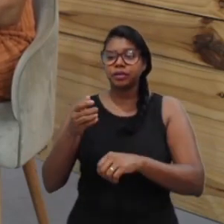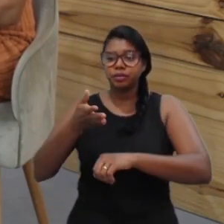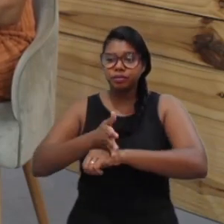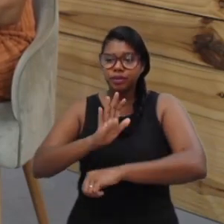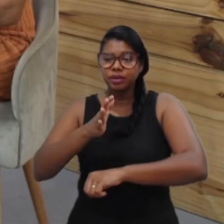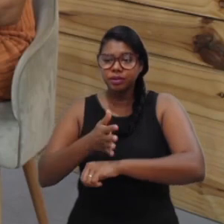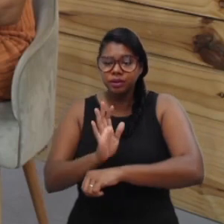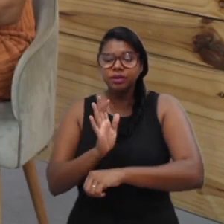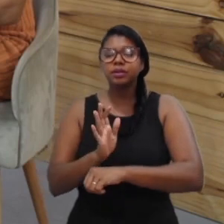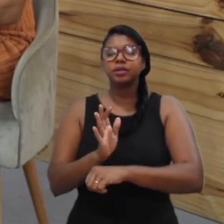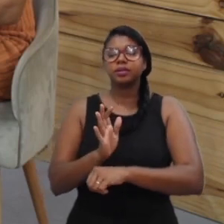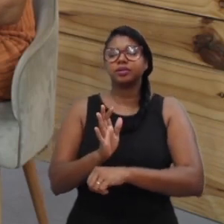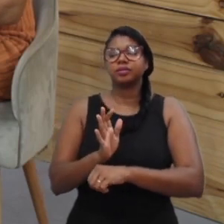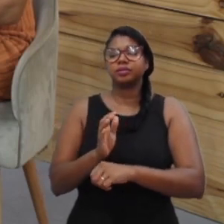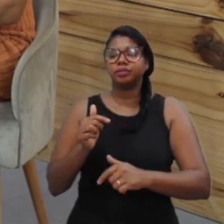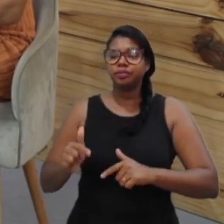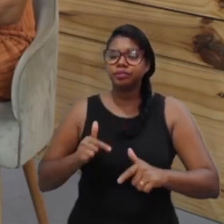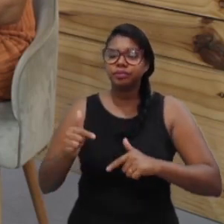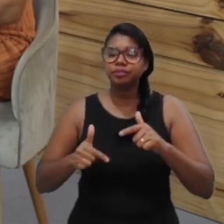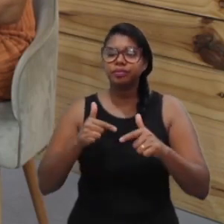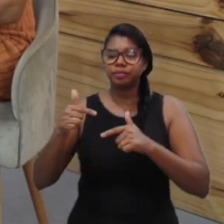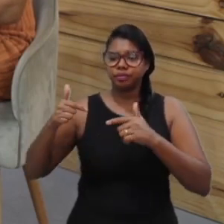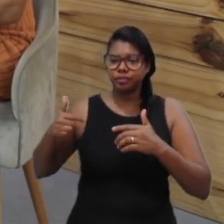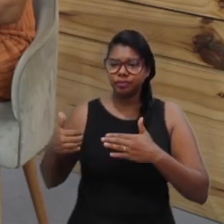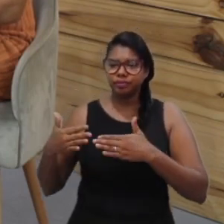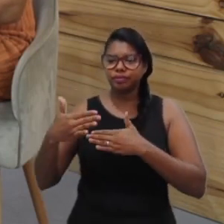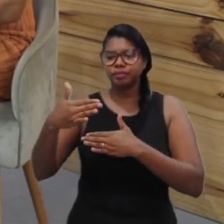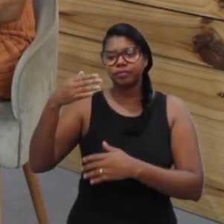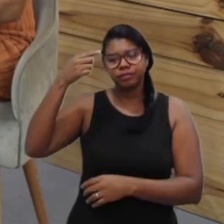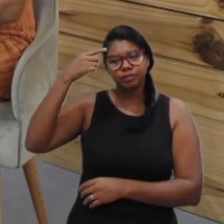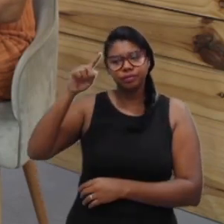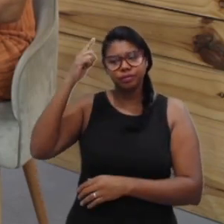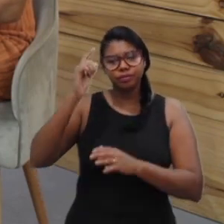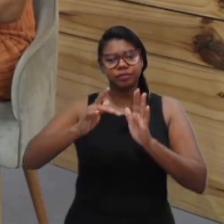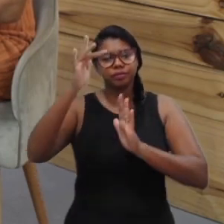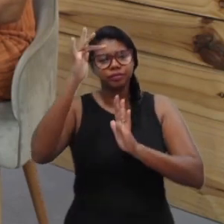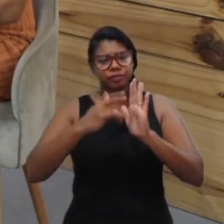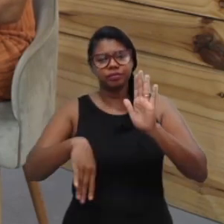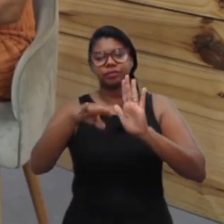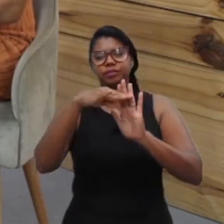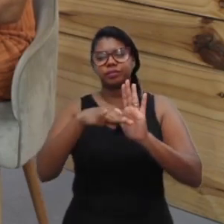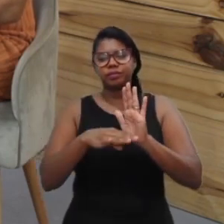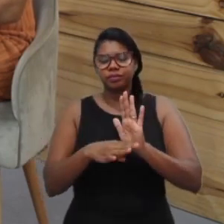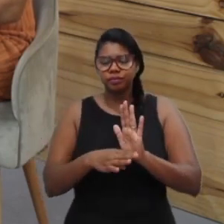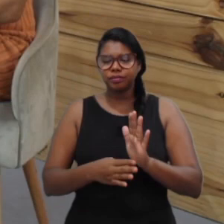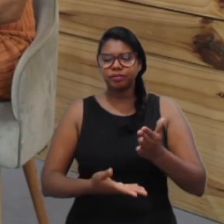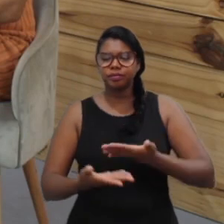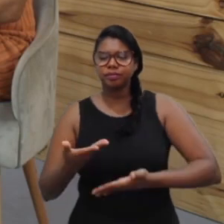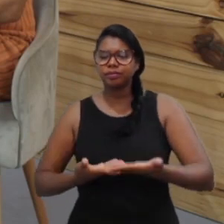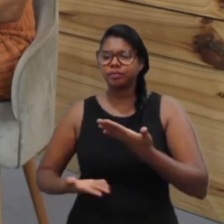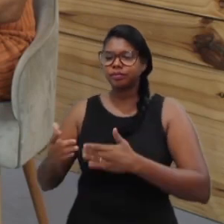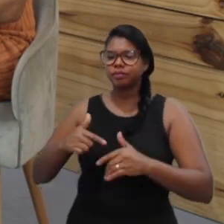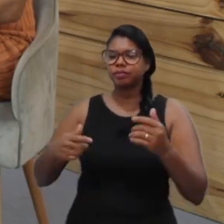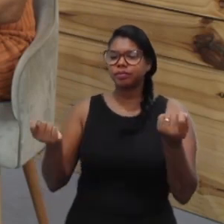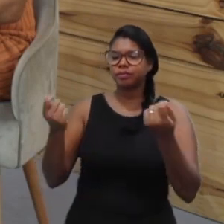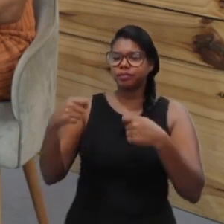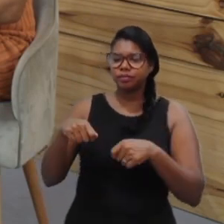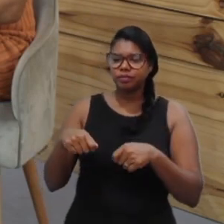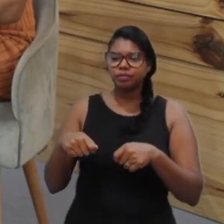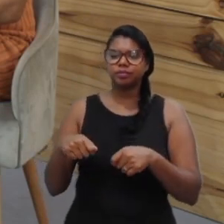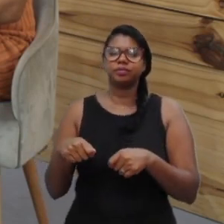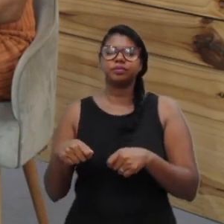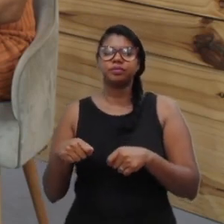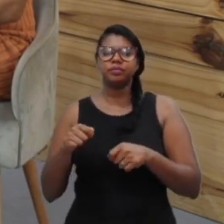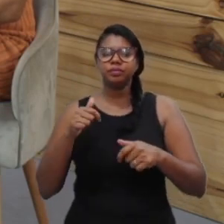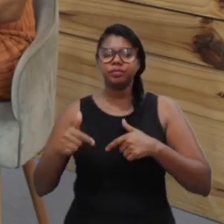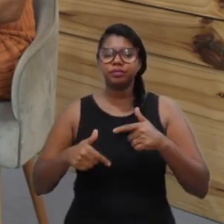Então, esse acompanhamento diário do bom serviço, a capacidade operacional